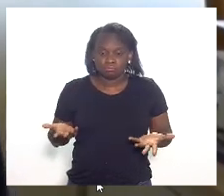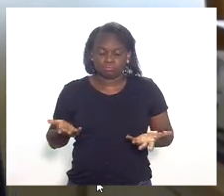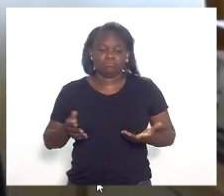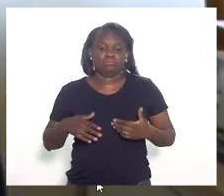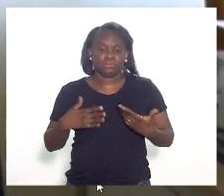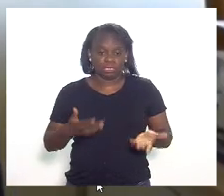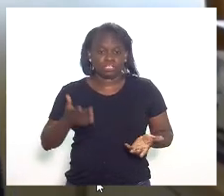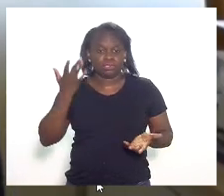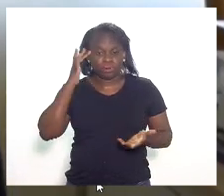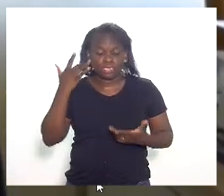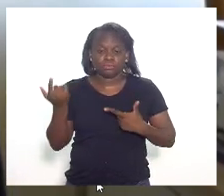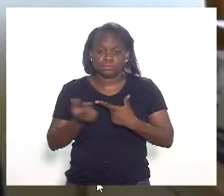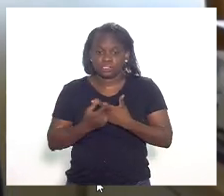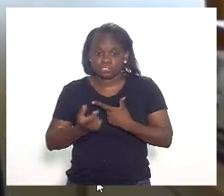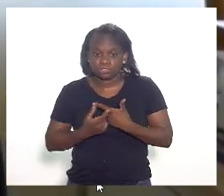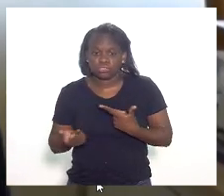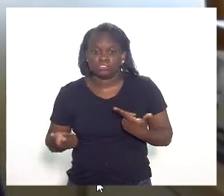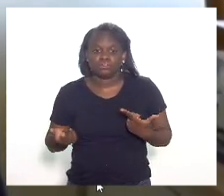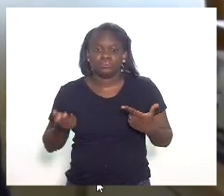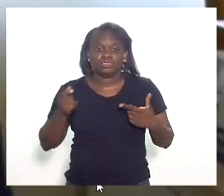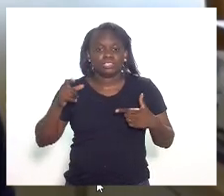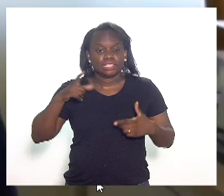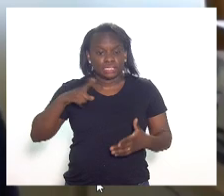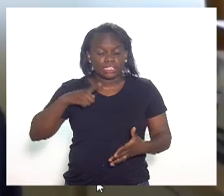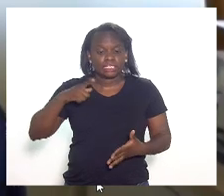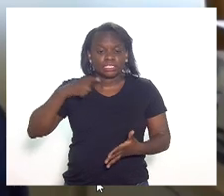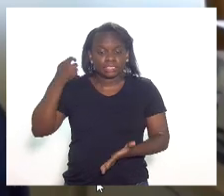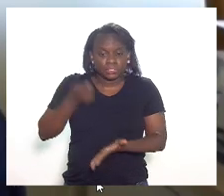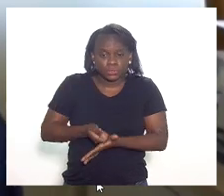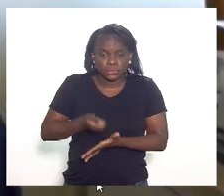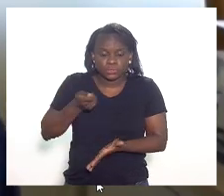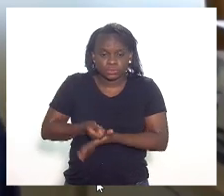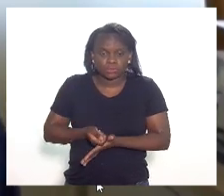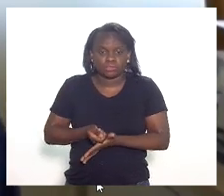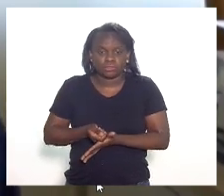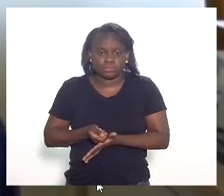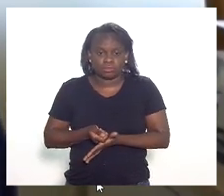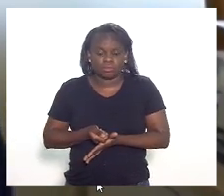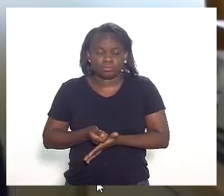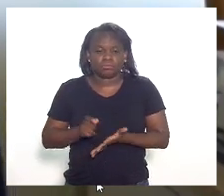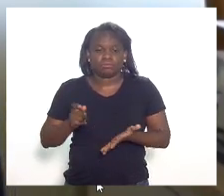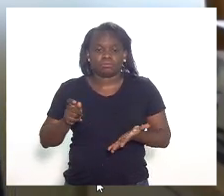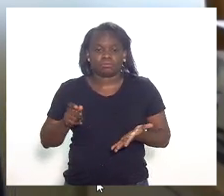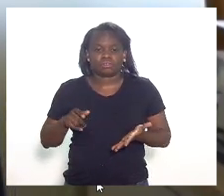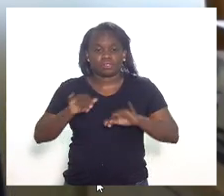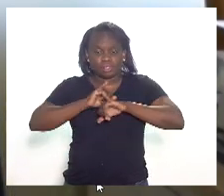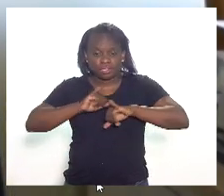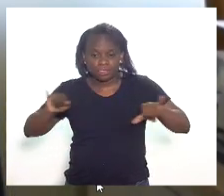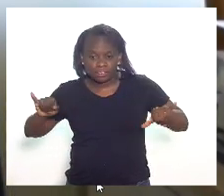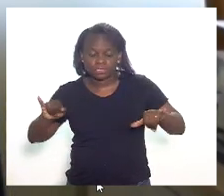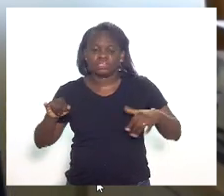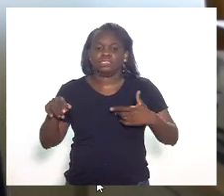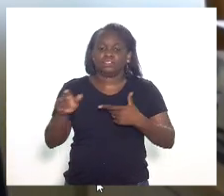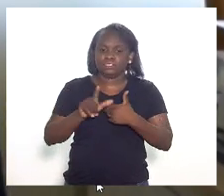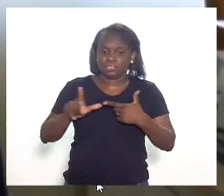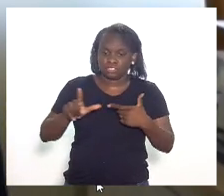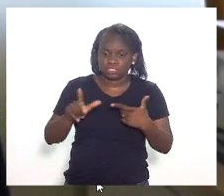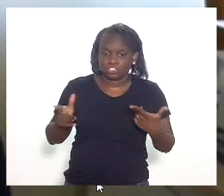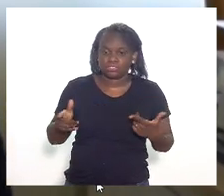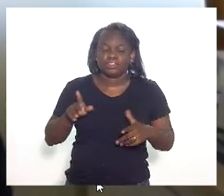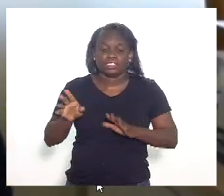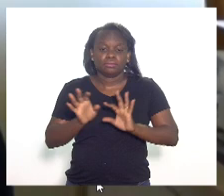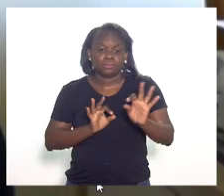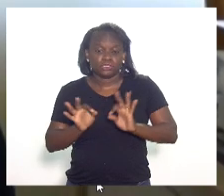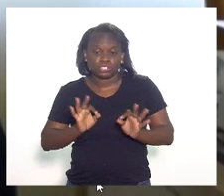Eu acho que o Poder Executivo tem o dever de informar ao Poder Legislativo que esse